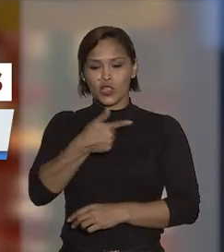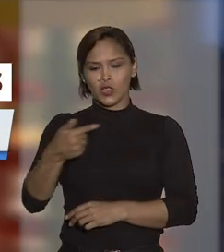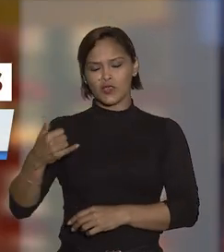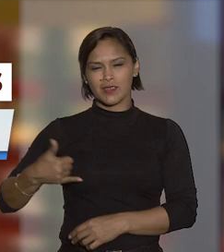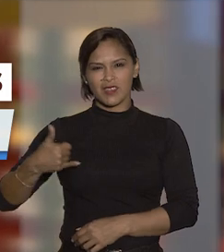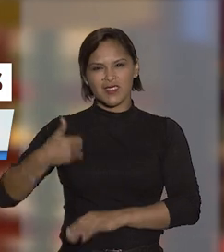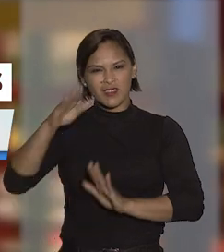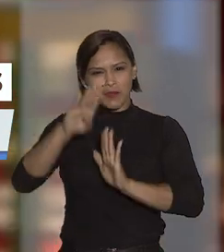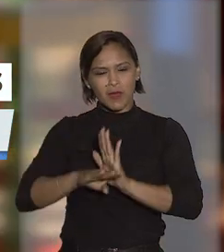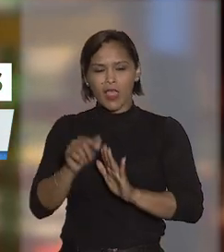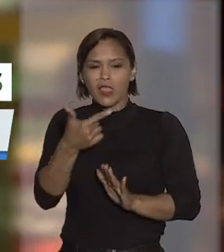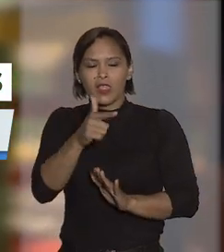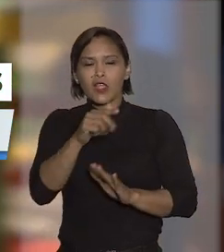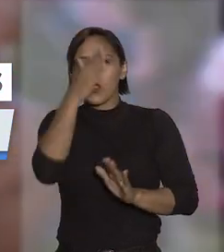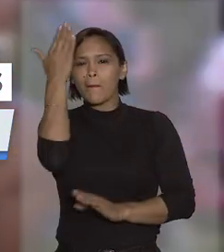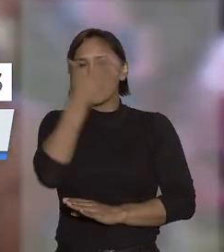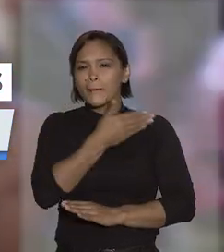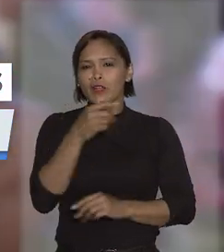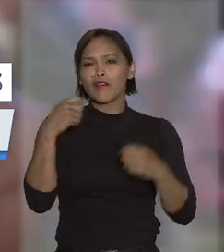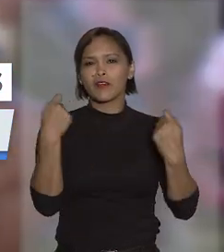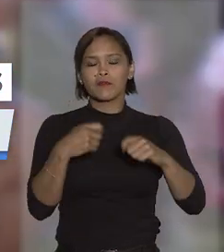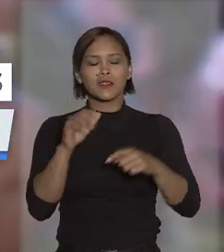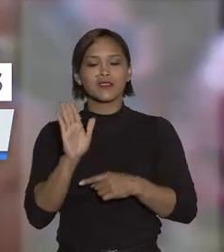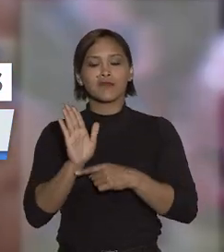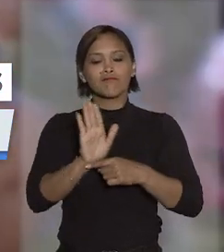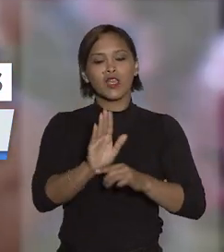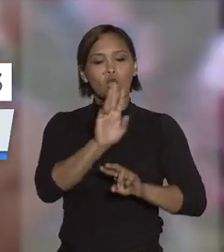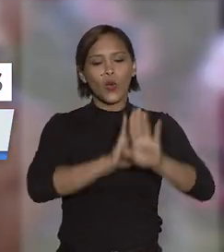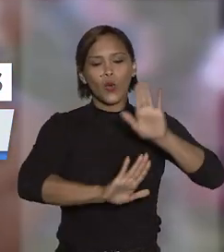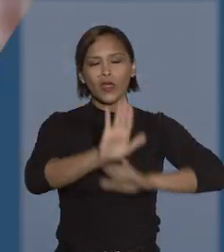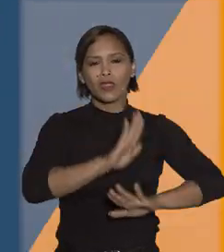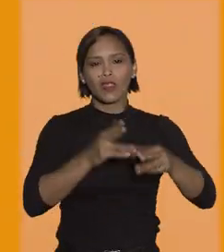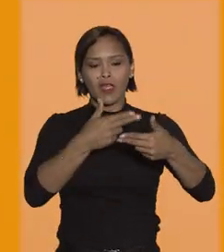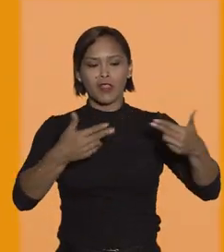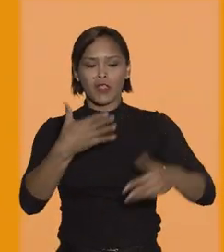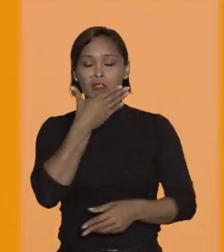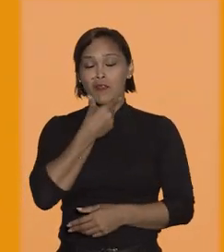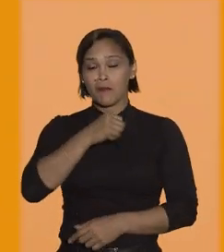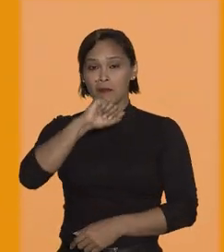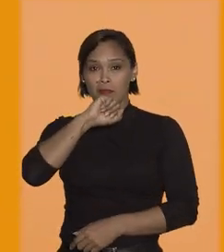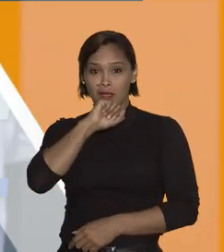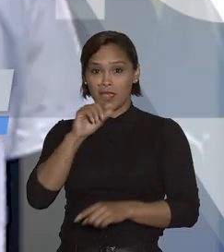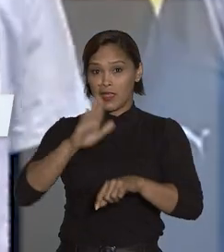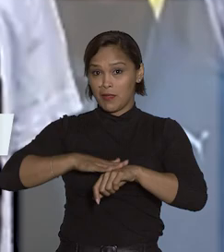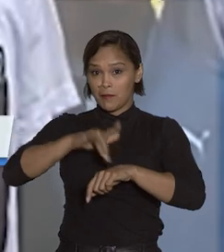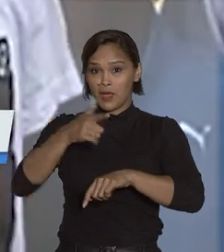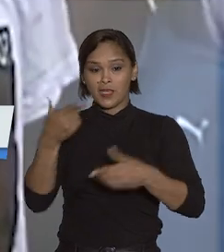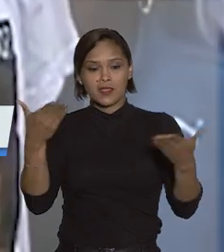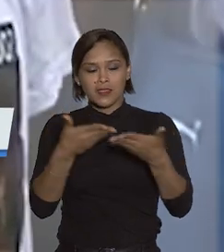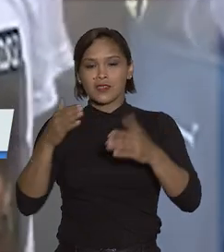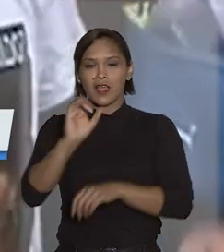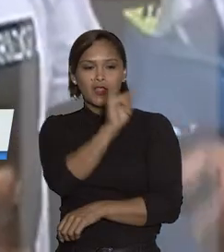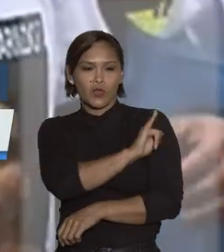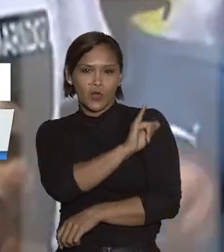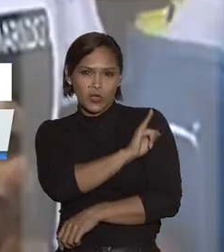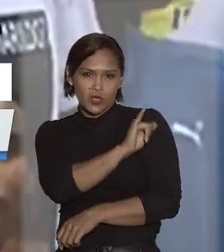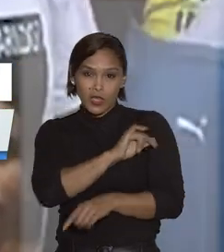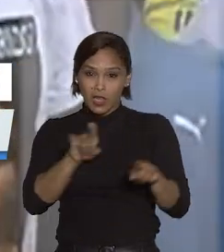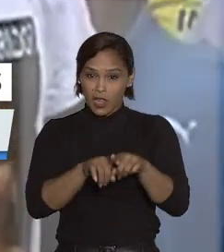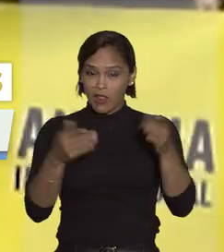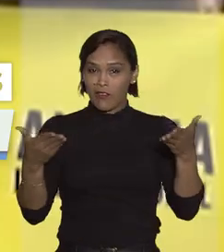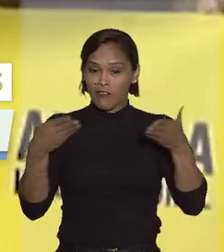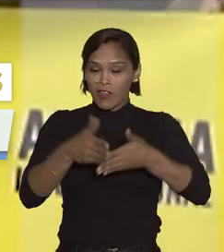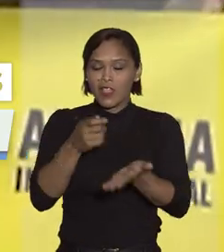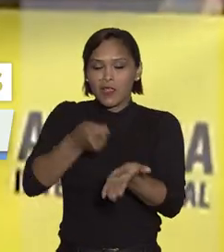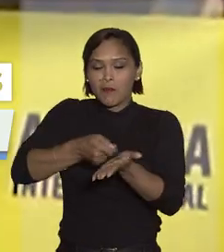12 anos não exige prova da necessidade de cuidados maternos. E mais, Estado do Rio de Janeiro vai